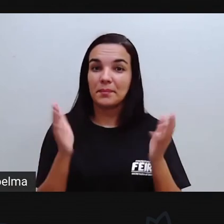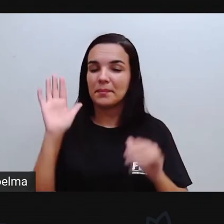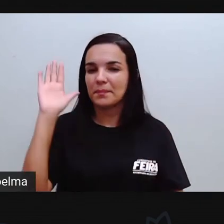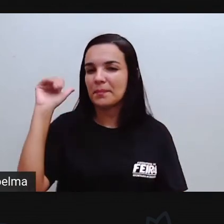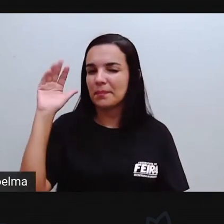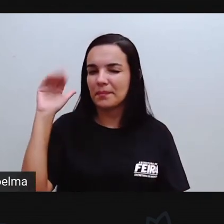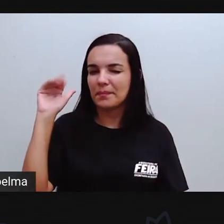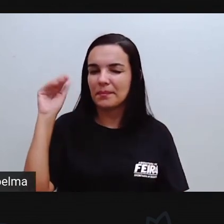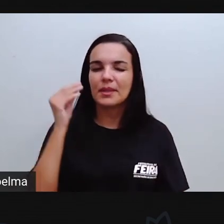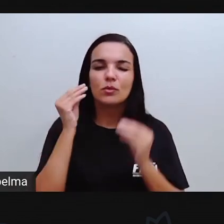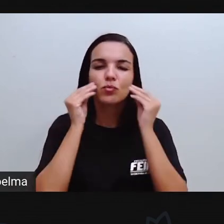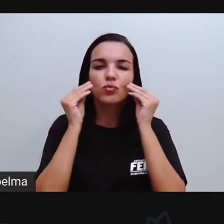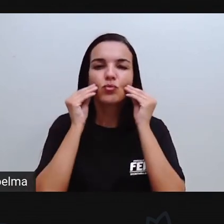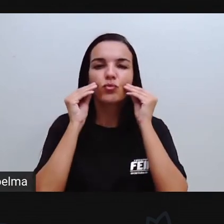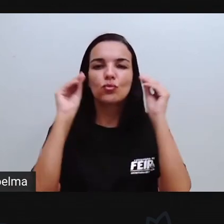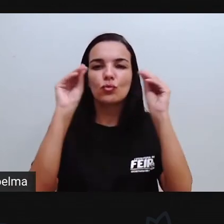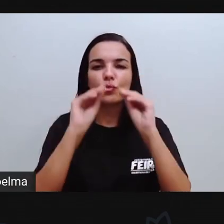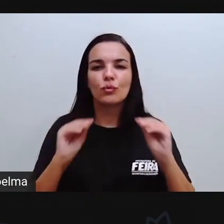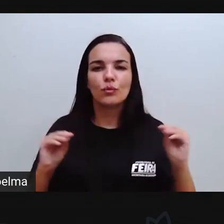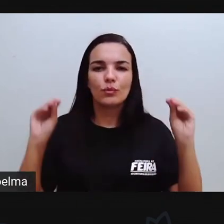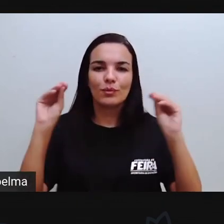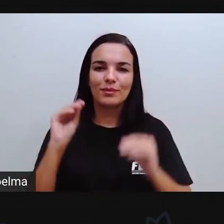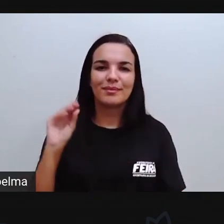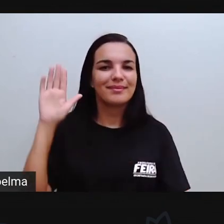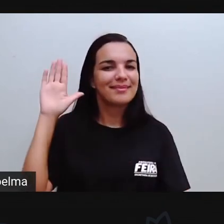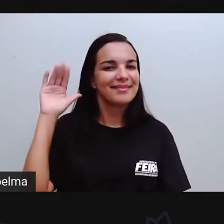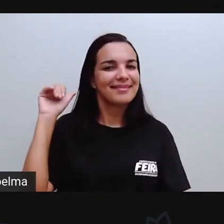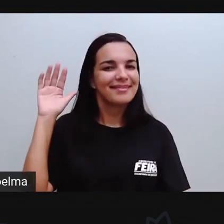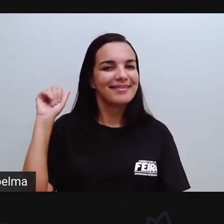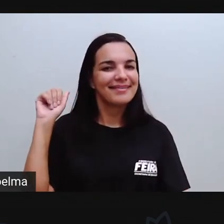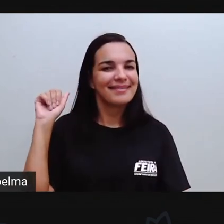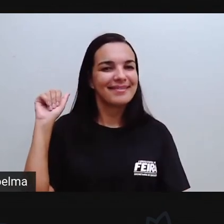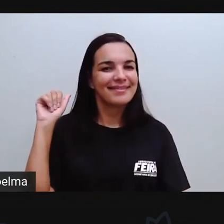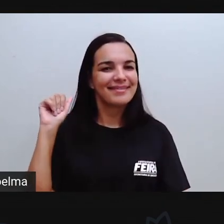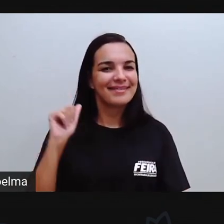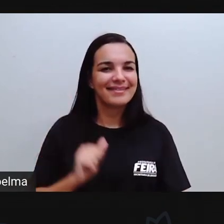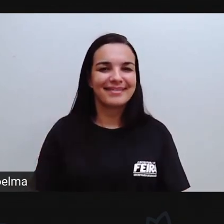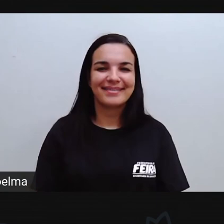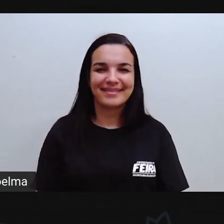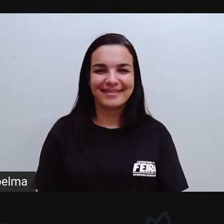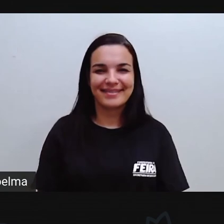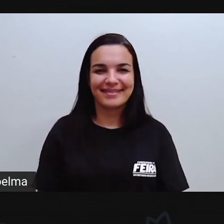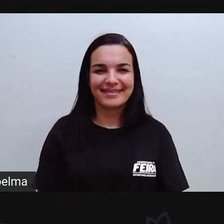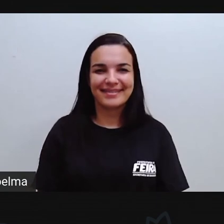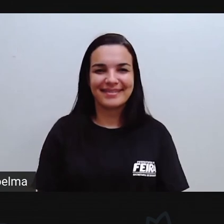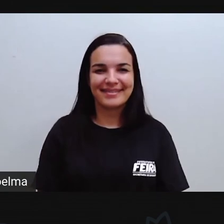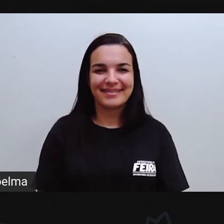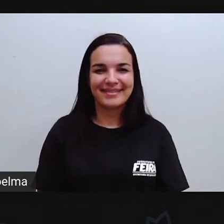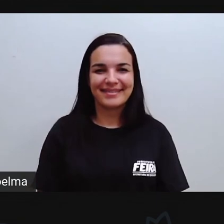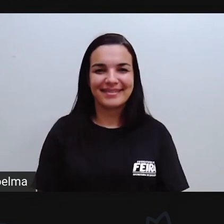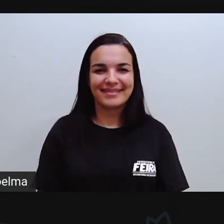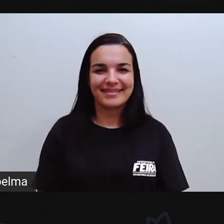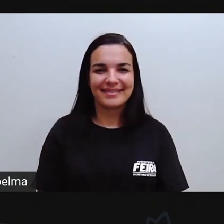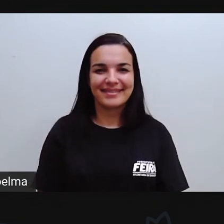por aqui Beijo no coração de cada um de vocês e a gente se encontra na próxima aula Tchau, tchau